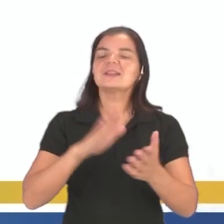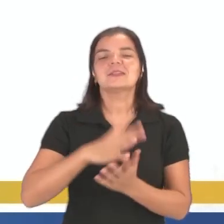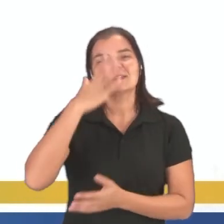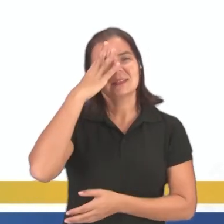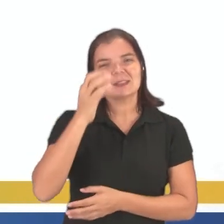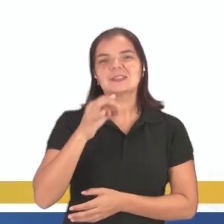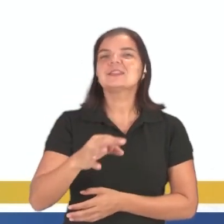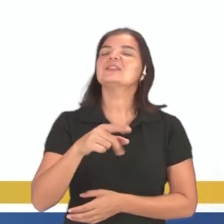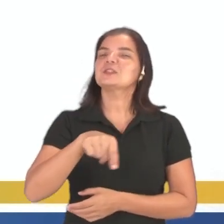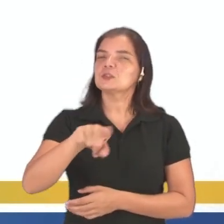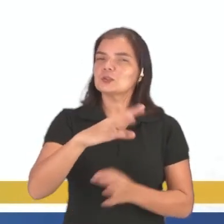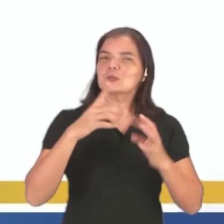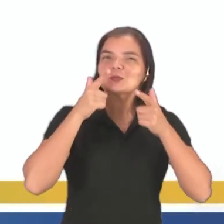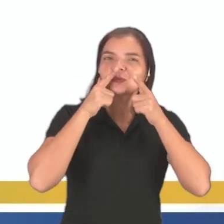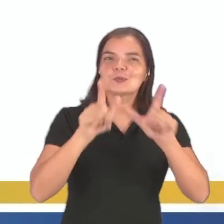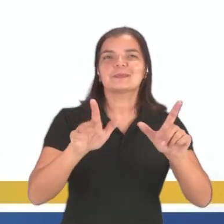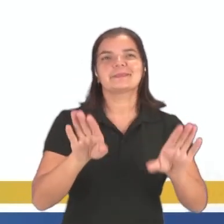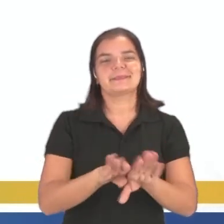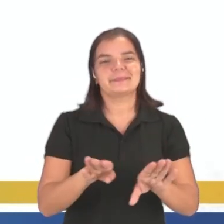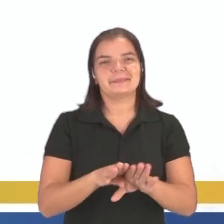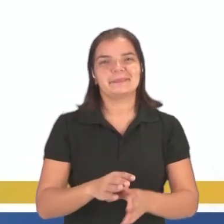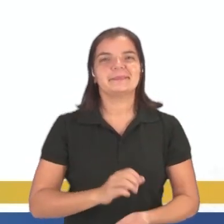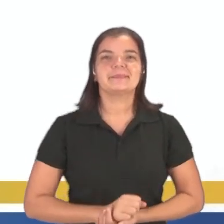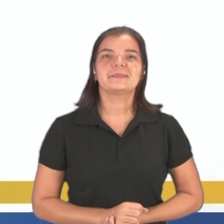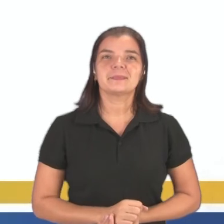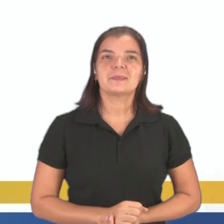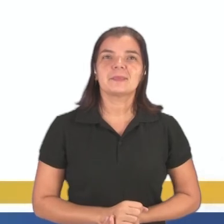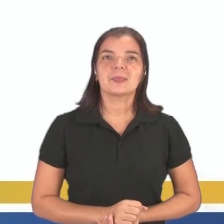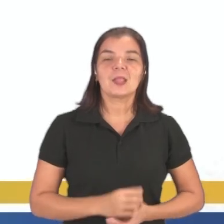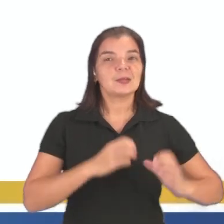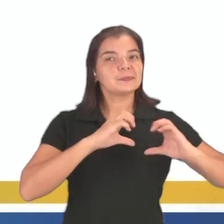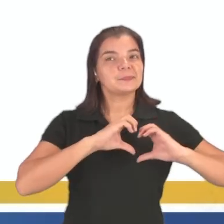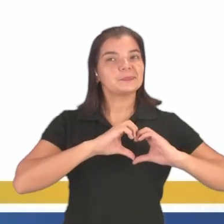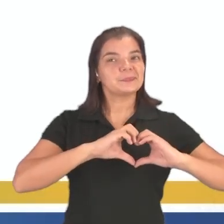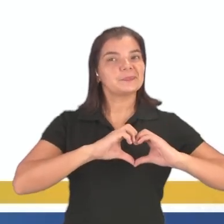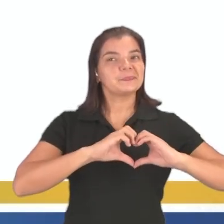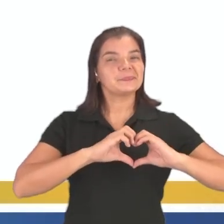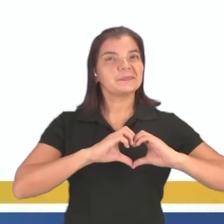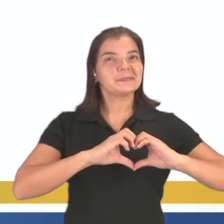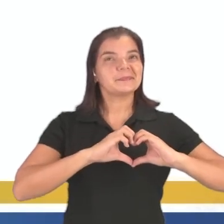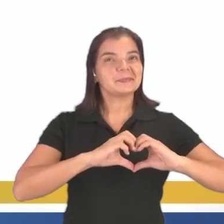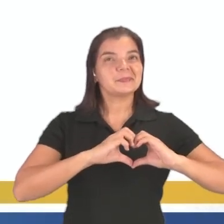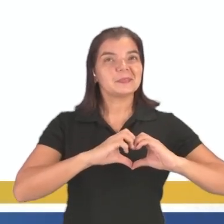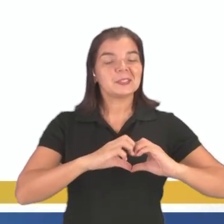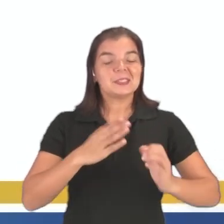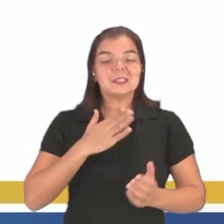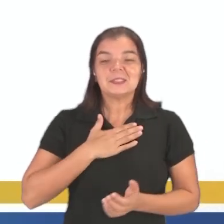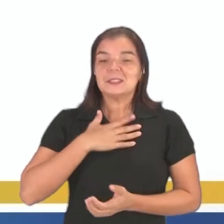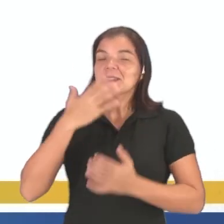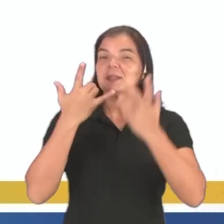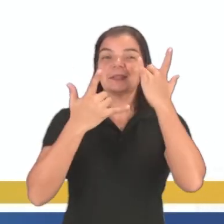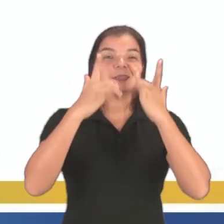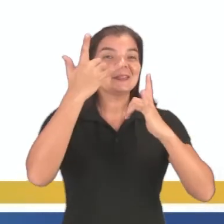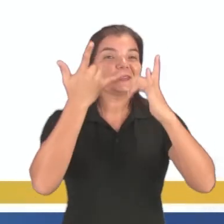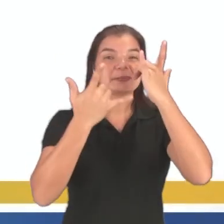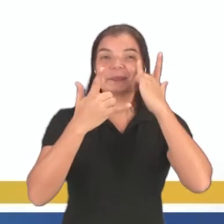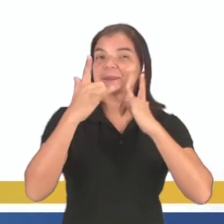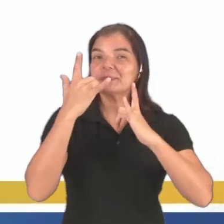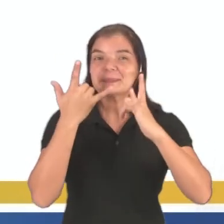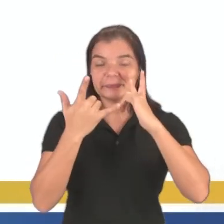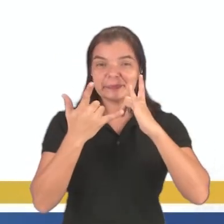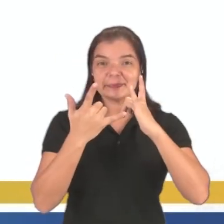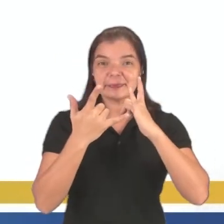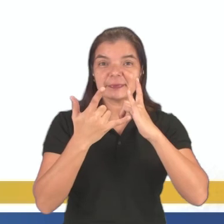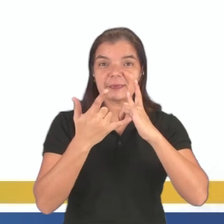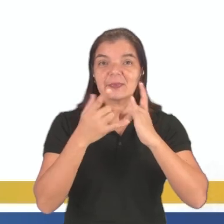Todo mundo sabe isso, certo? Espero que sim, né? Vamos, temos uma mais. Esta reação em Facebook significa